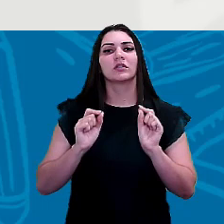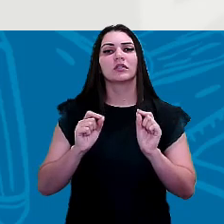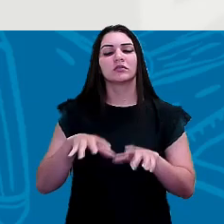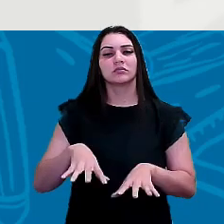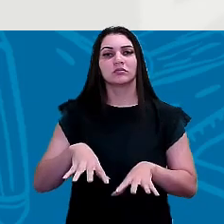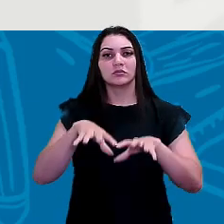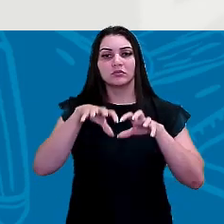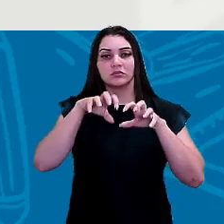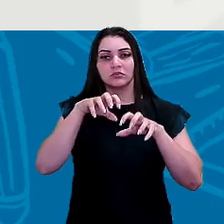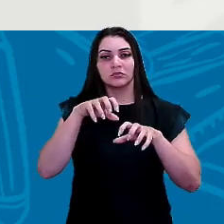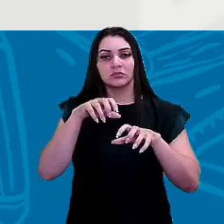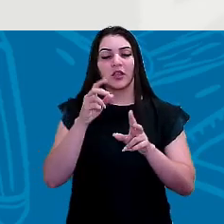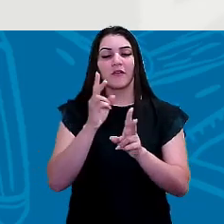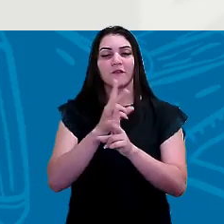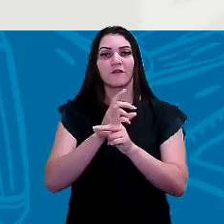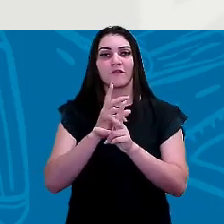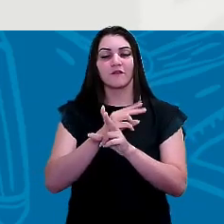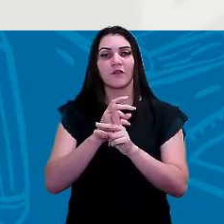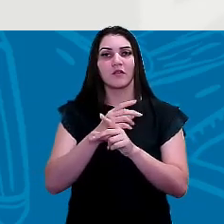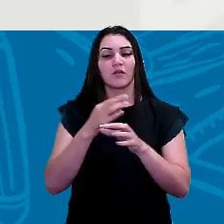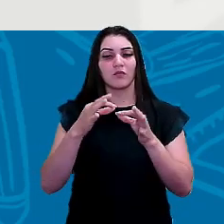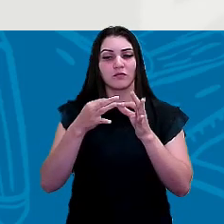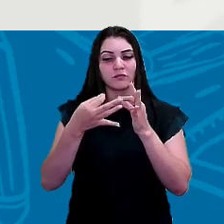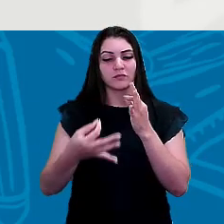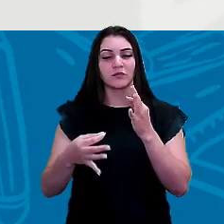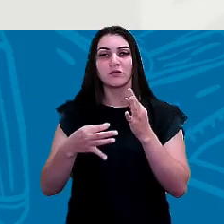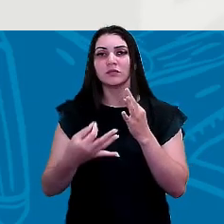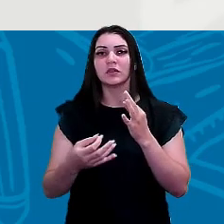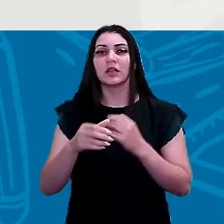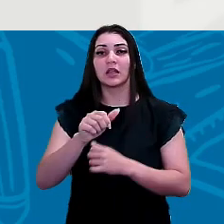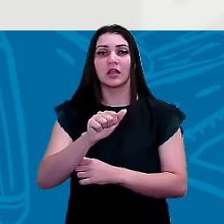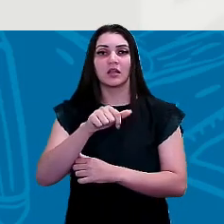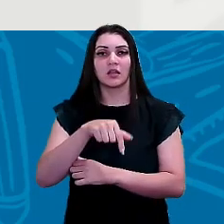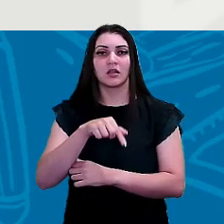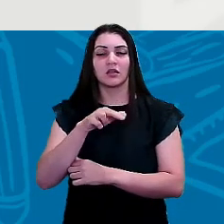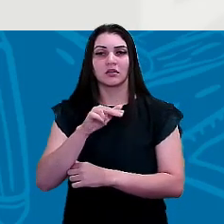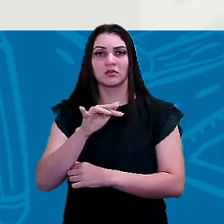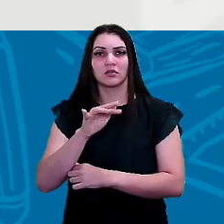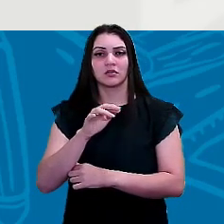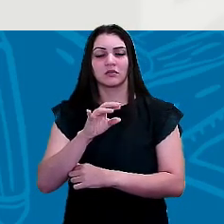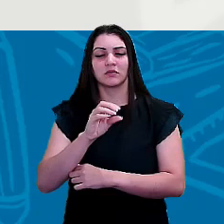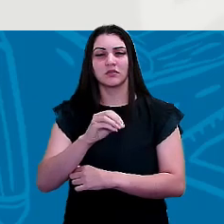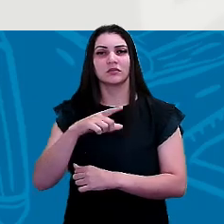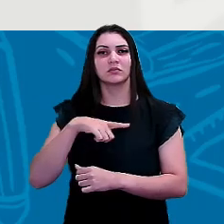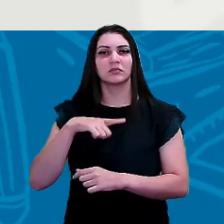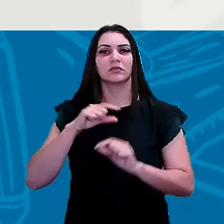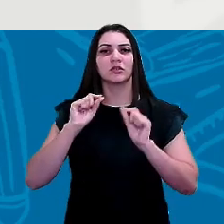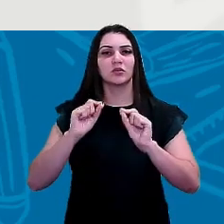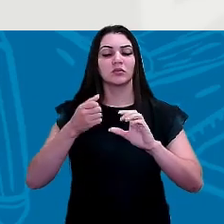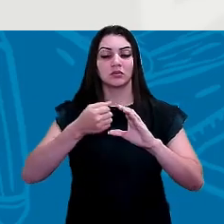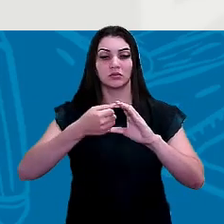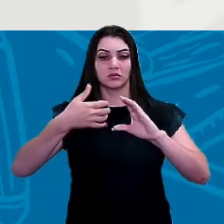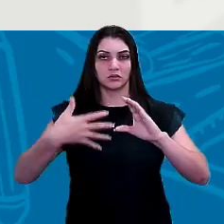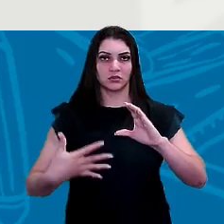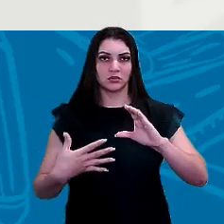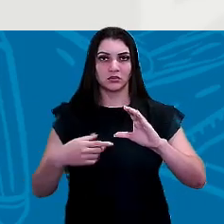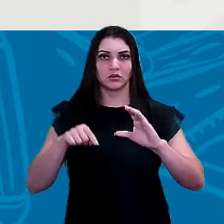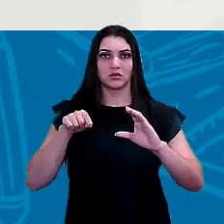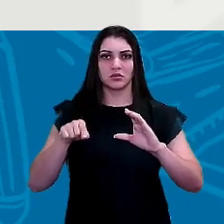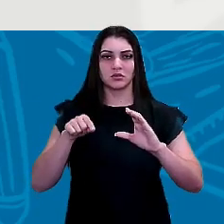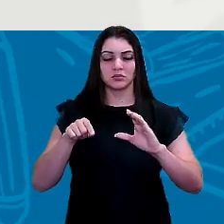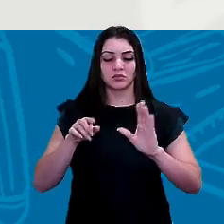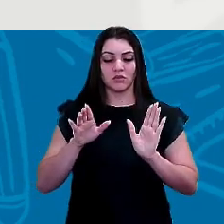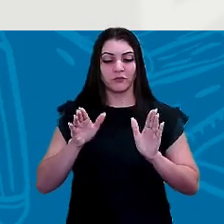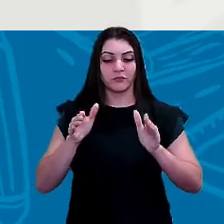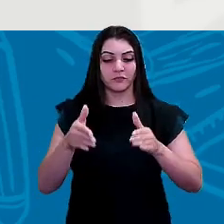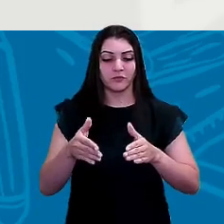das folhas, né? Então, o aquífero ele ele tem essa característica de ser uma fonte